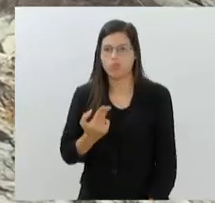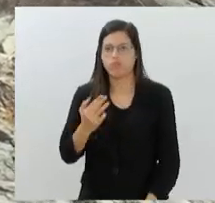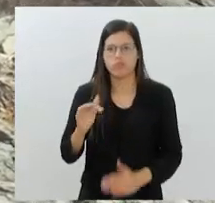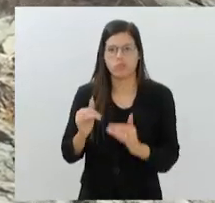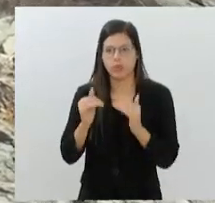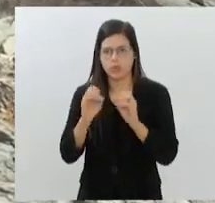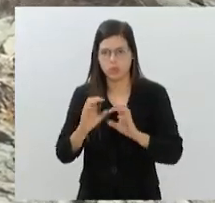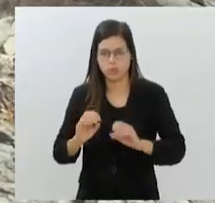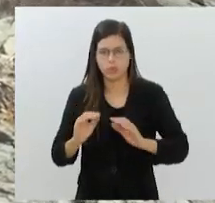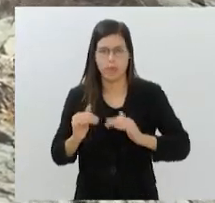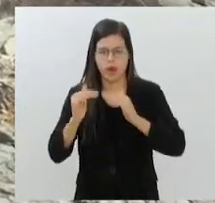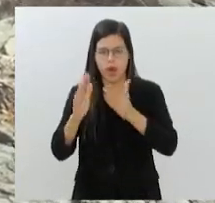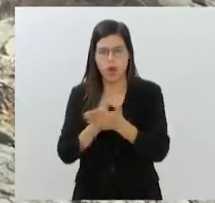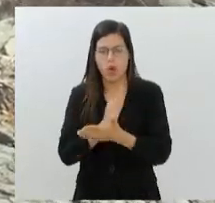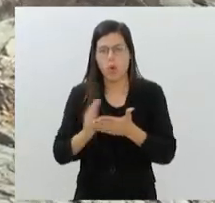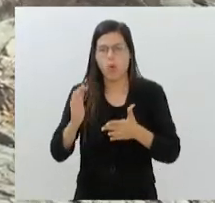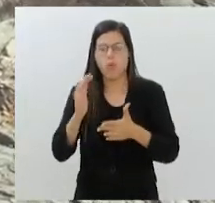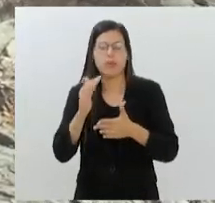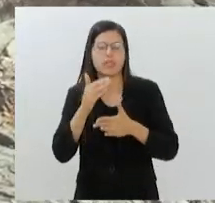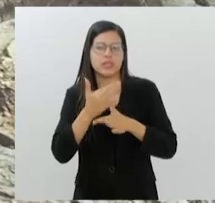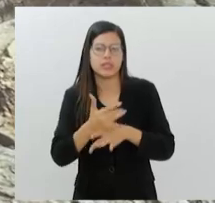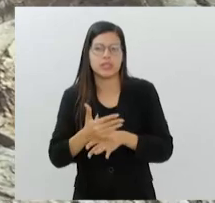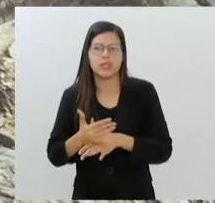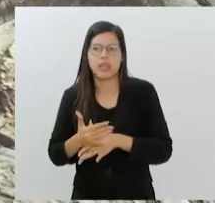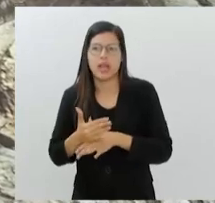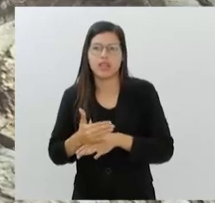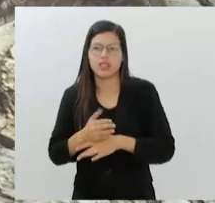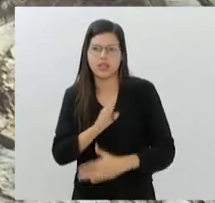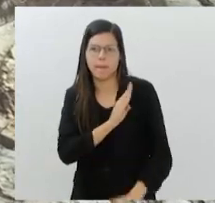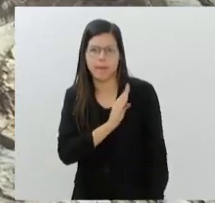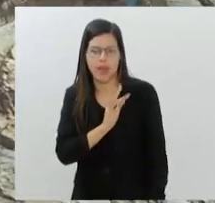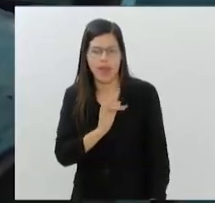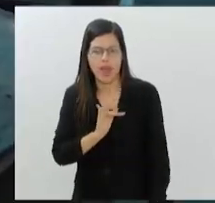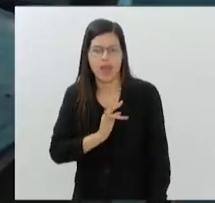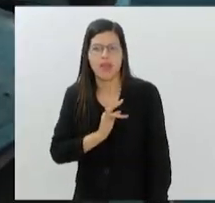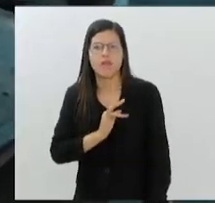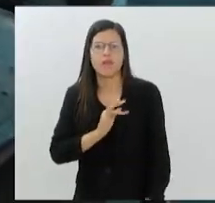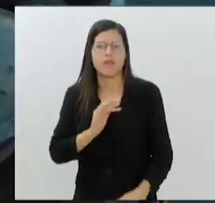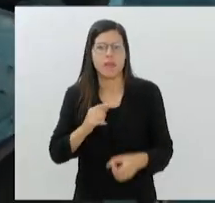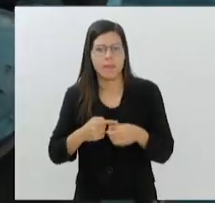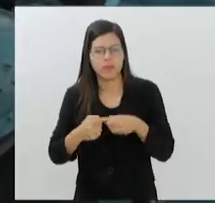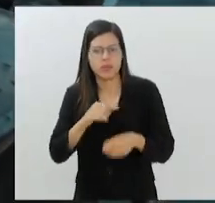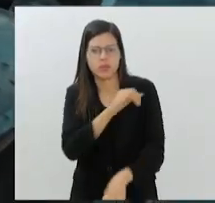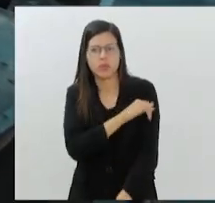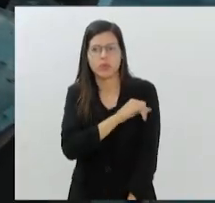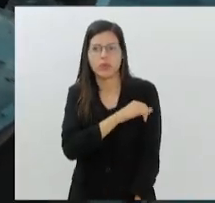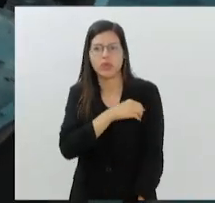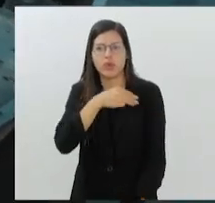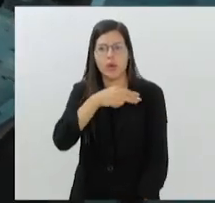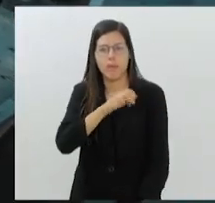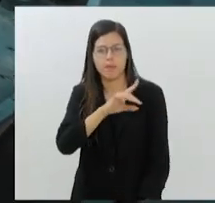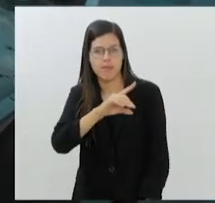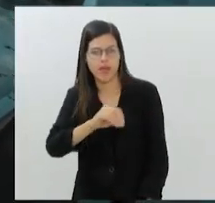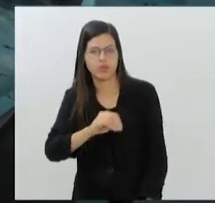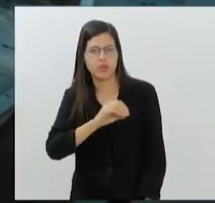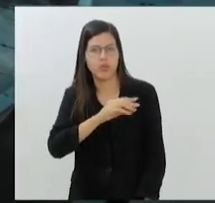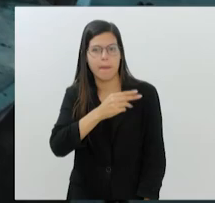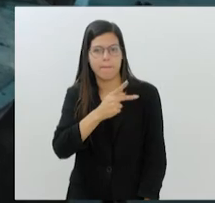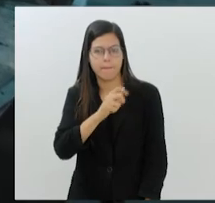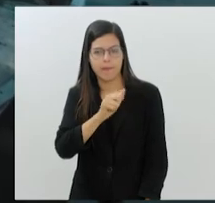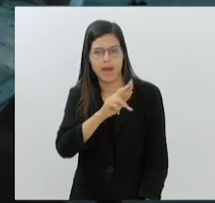cidades da região metropolitana, da Baixada Fluminense, do Vale do Paraíba e parte do Centro Sul Fluminense.